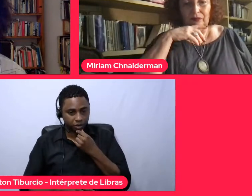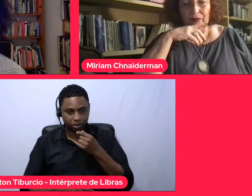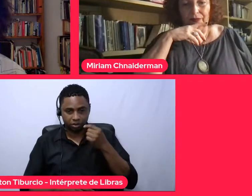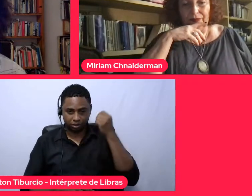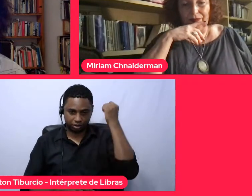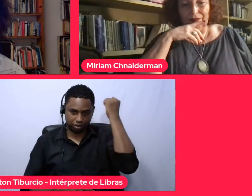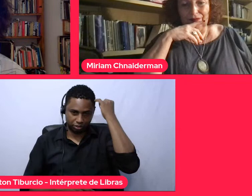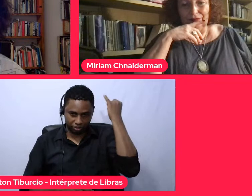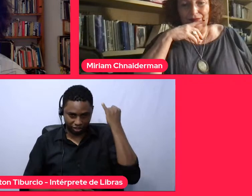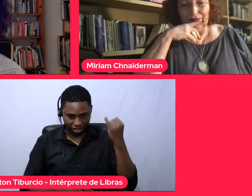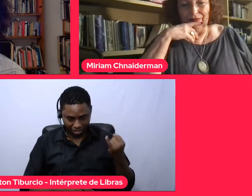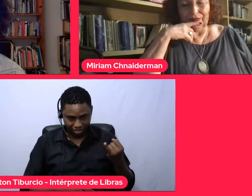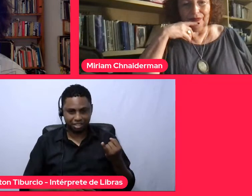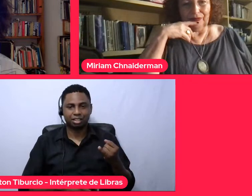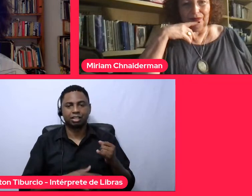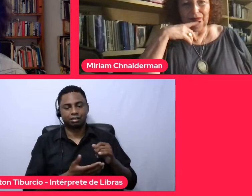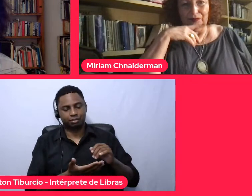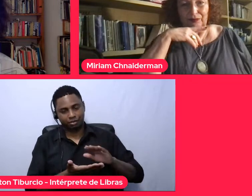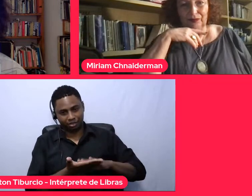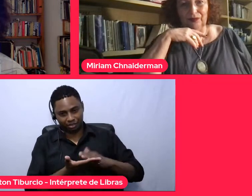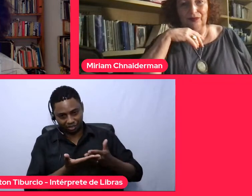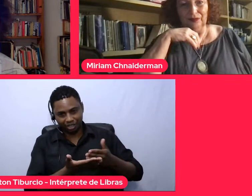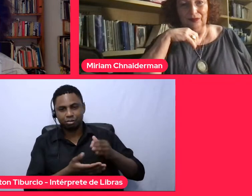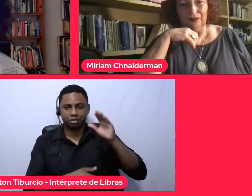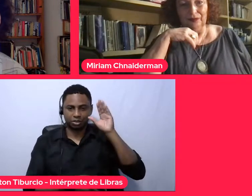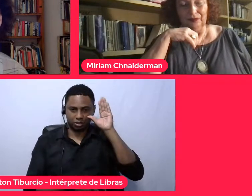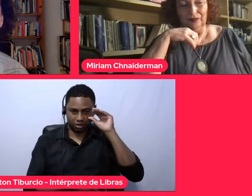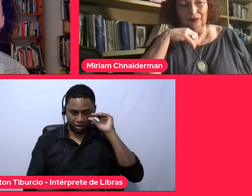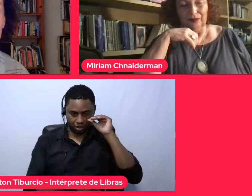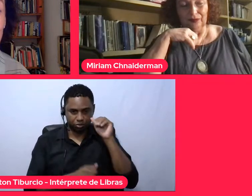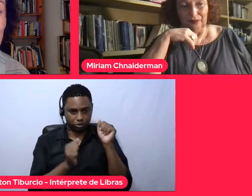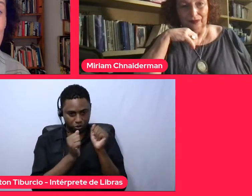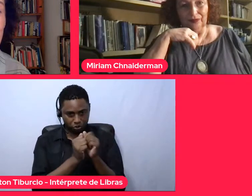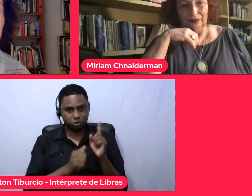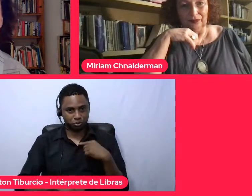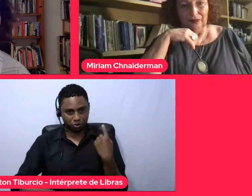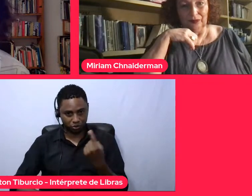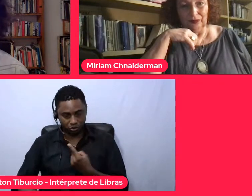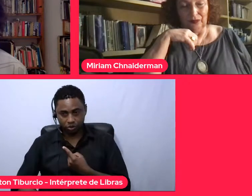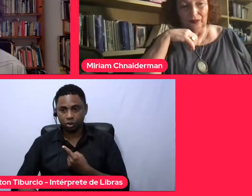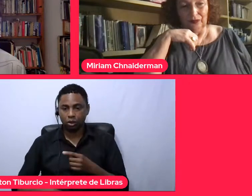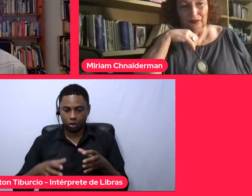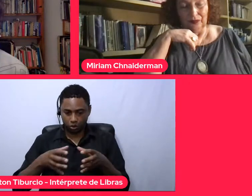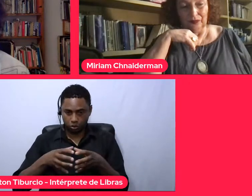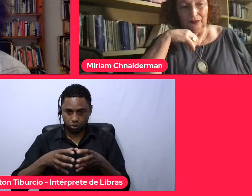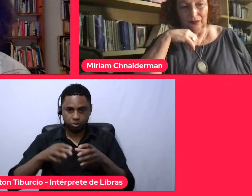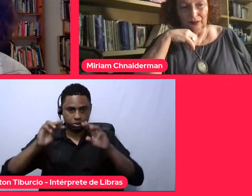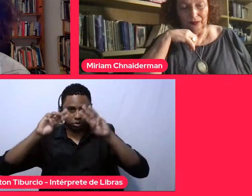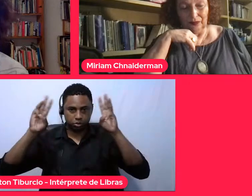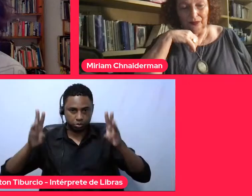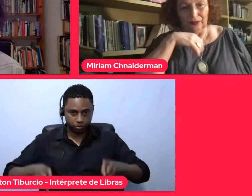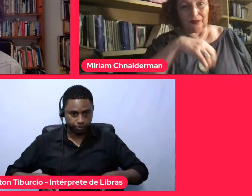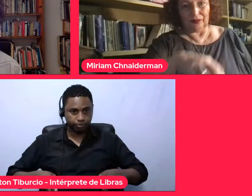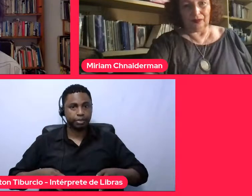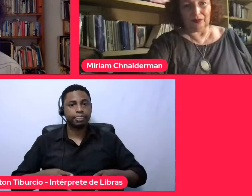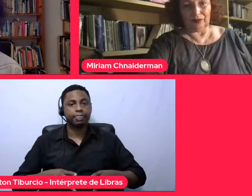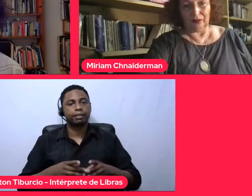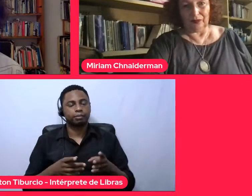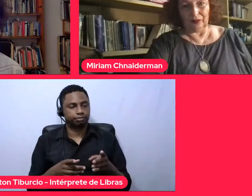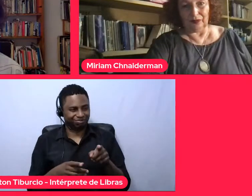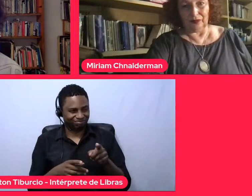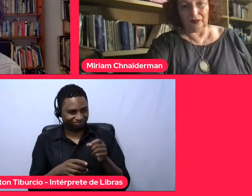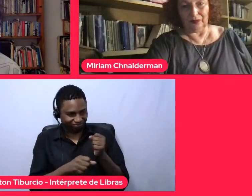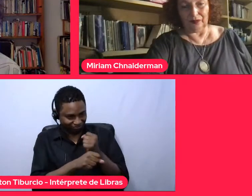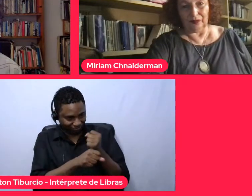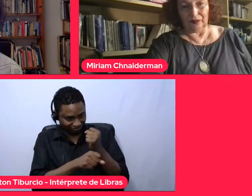Everton, como sempre, aqui conosco, a equipe toda do museu. Eu queria dizer que a reconstrução do Museu